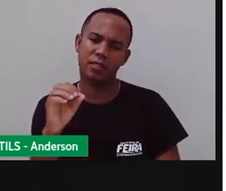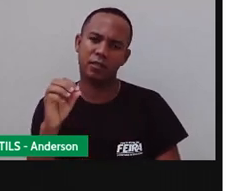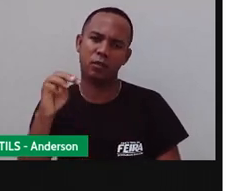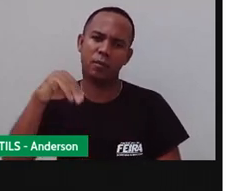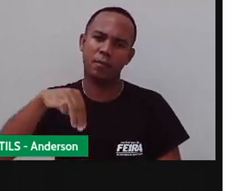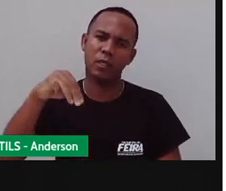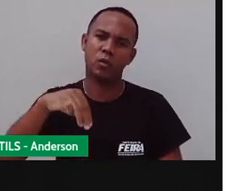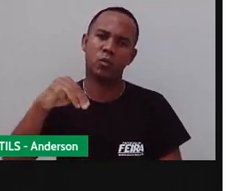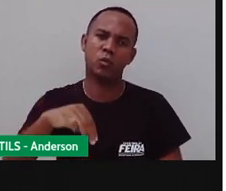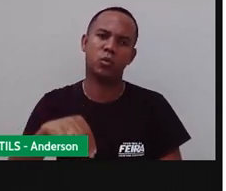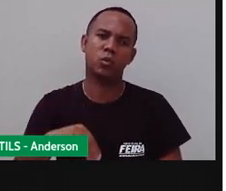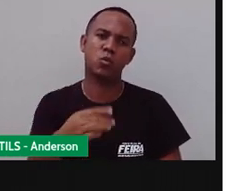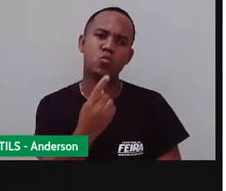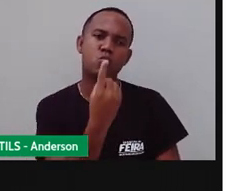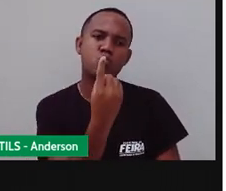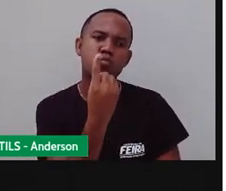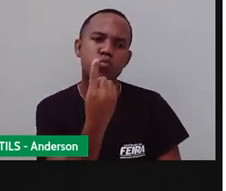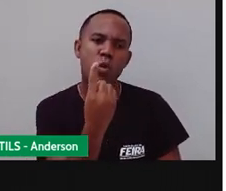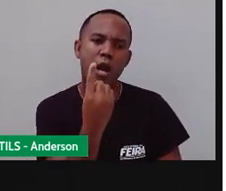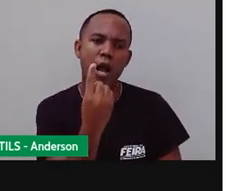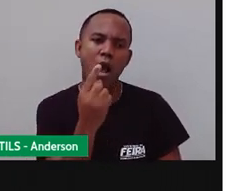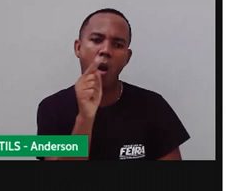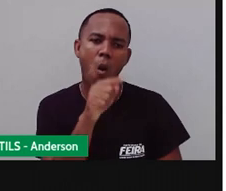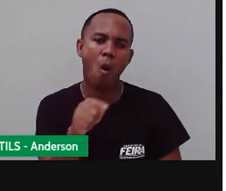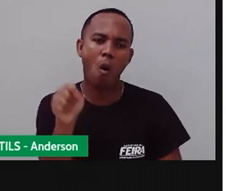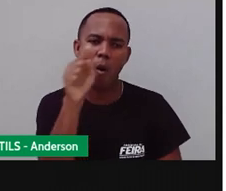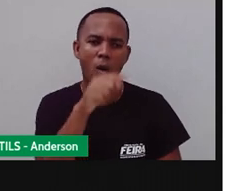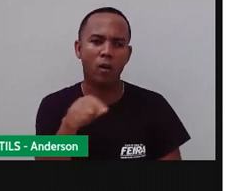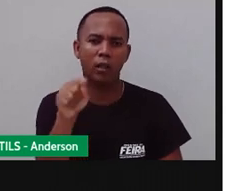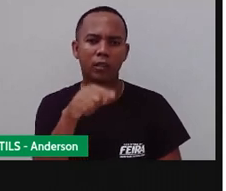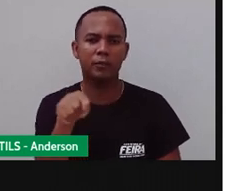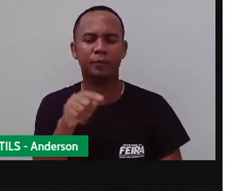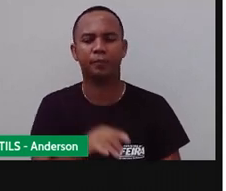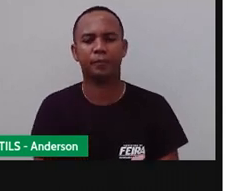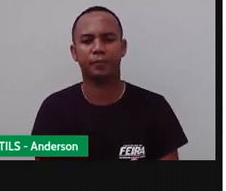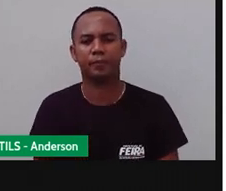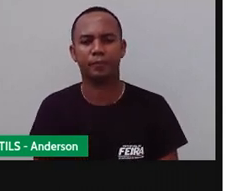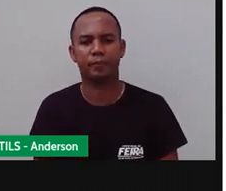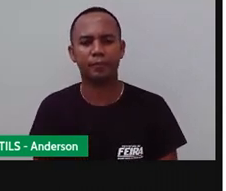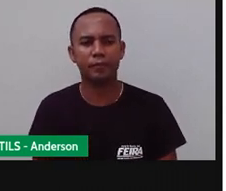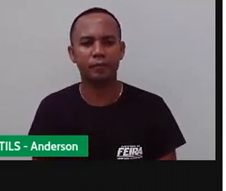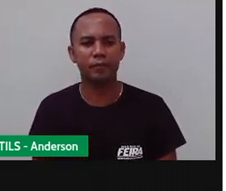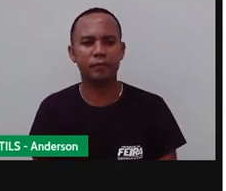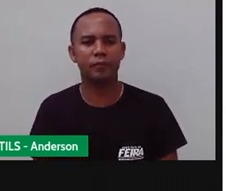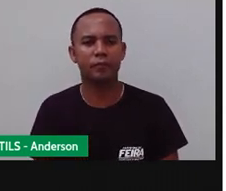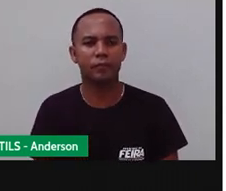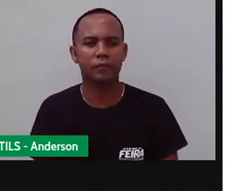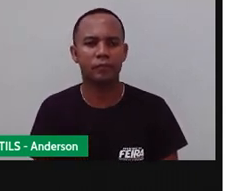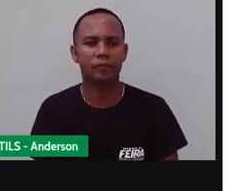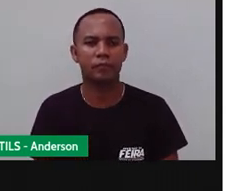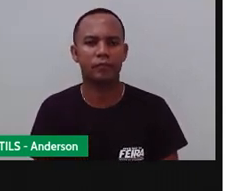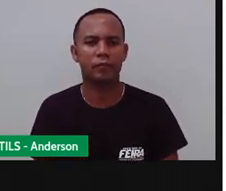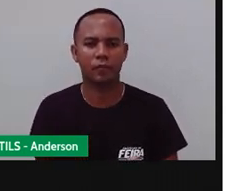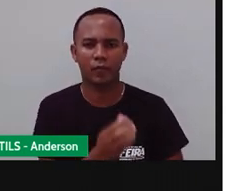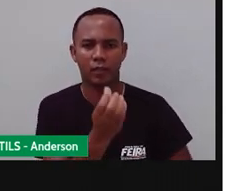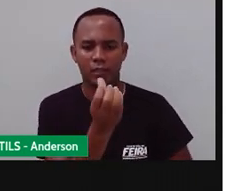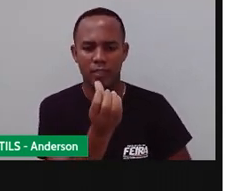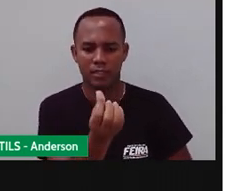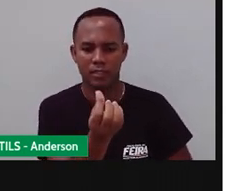quê? Uma hora. Então, repitam com a pró. 60